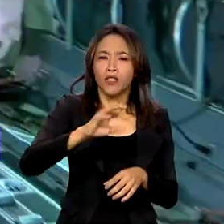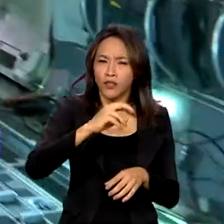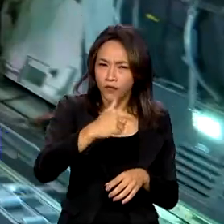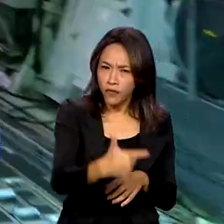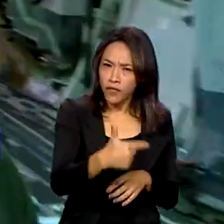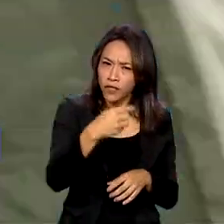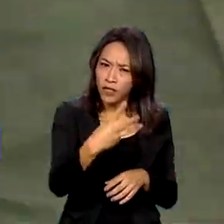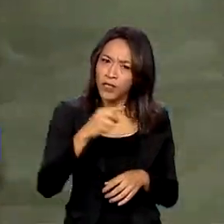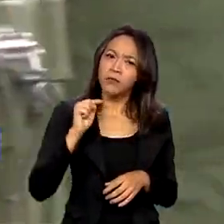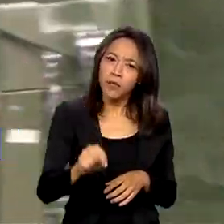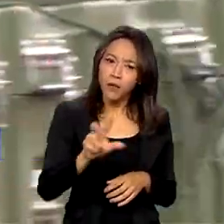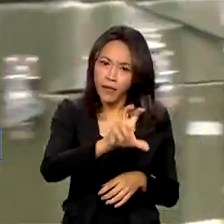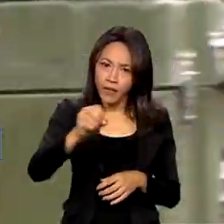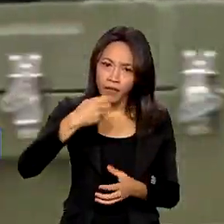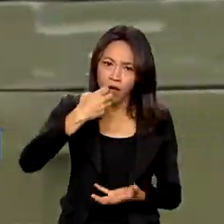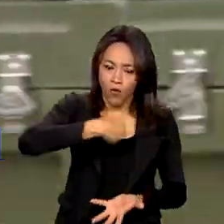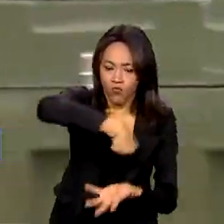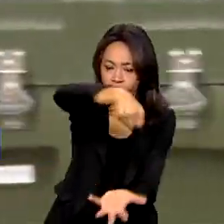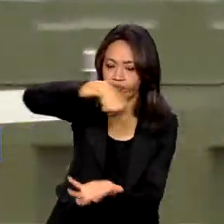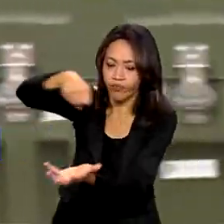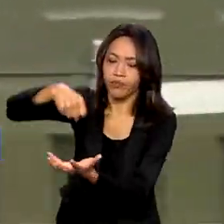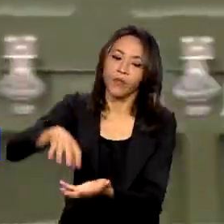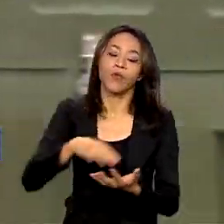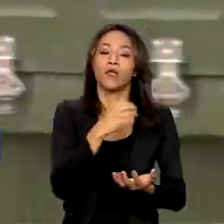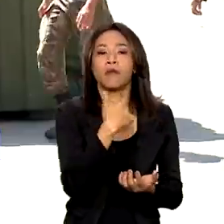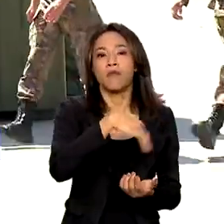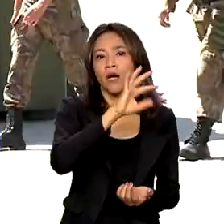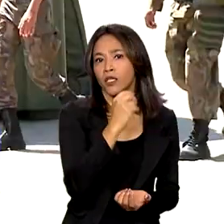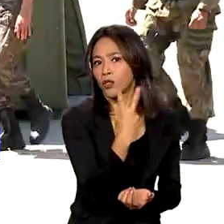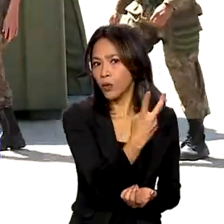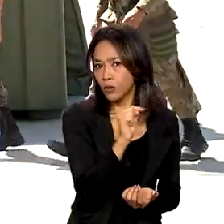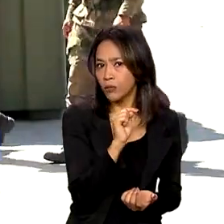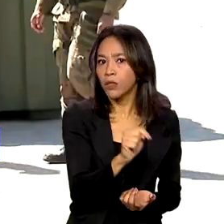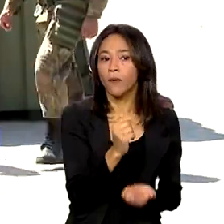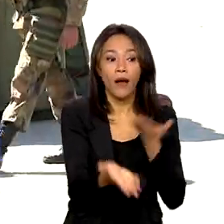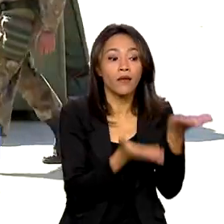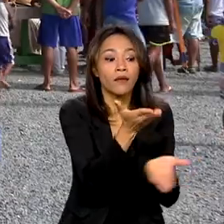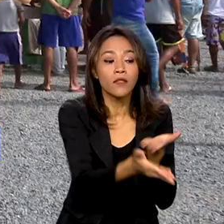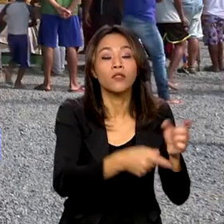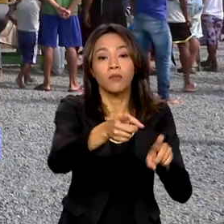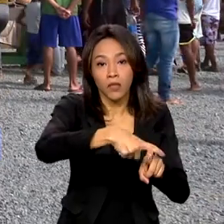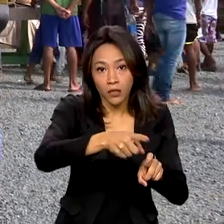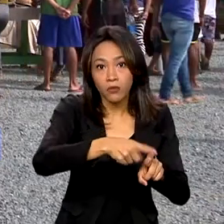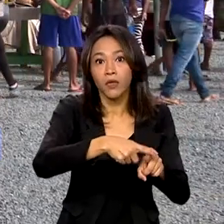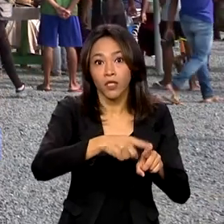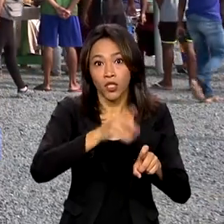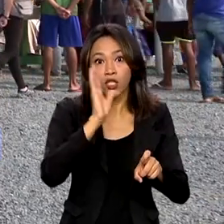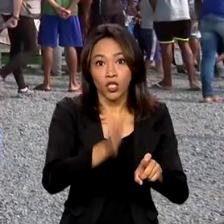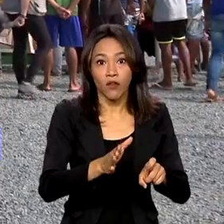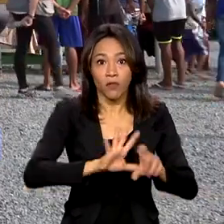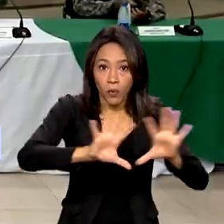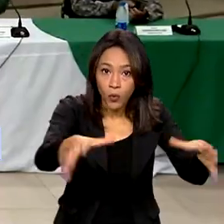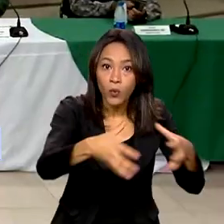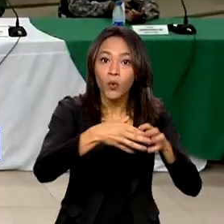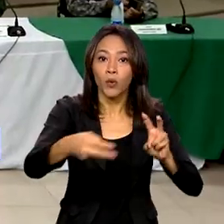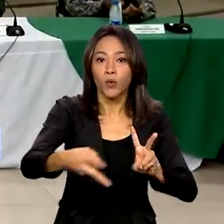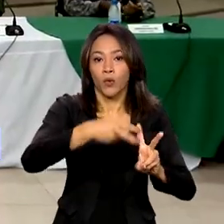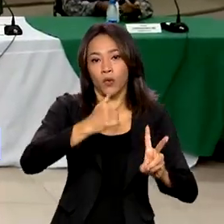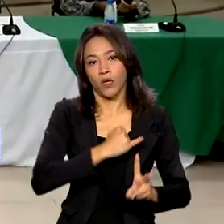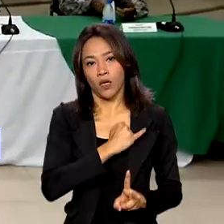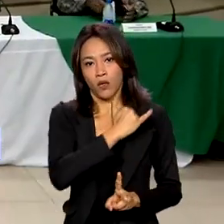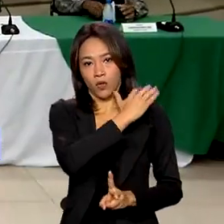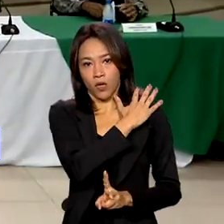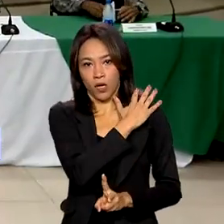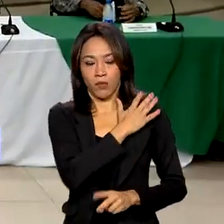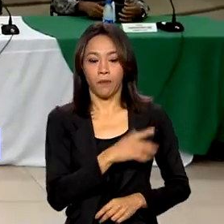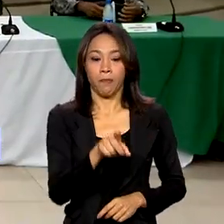distribuídas e 2 mil 424 atendimentos médicos foram realizados nas comunidades de anumami da região norte. Segundo o